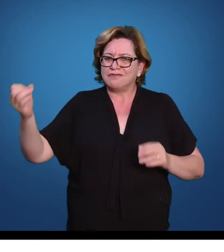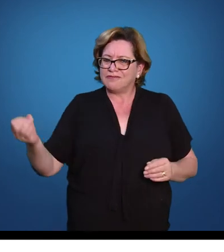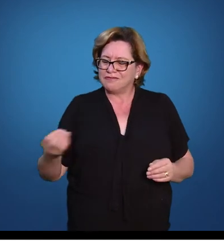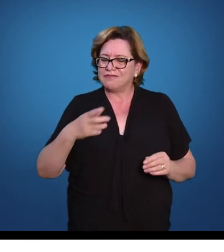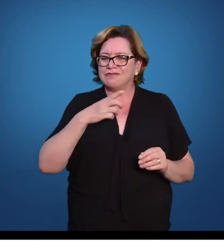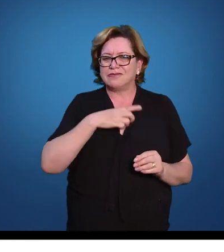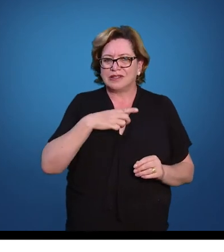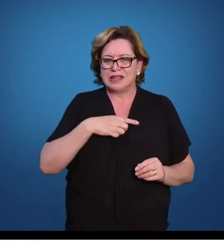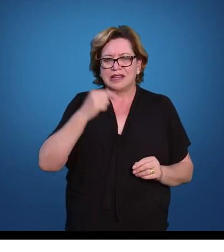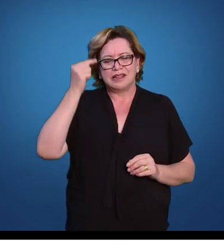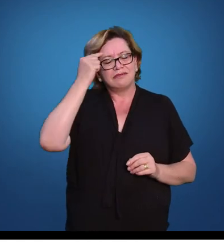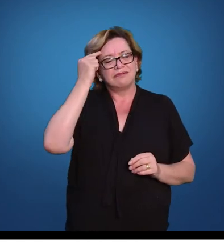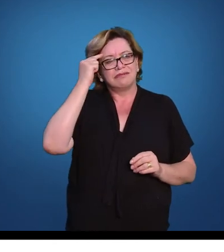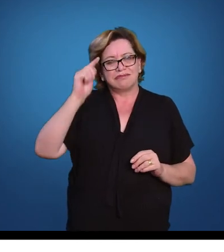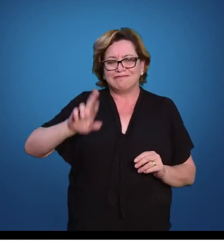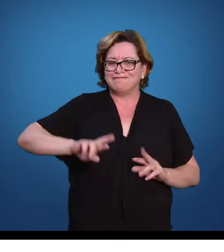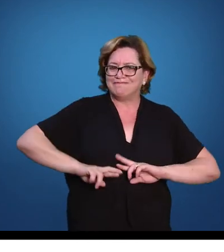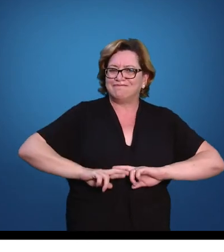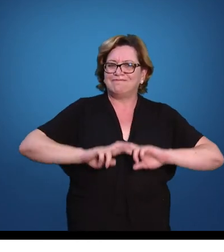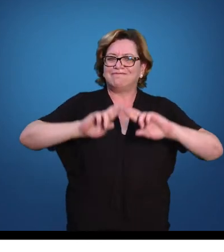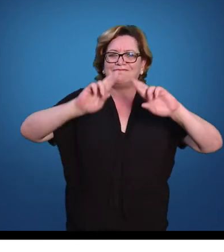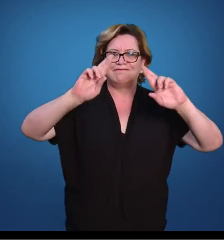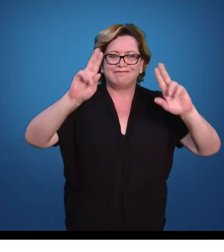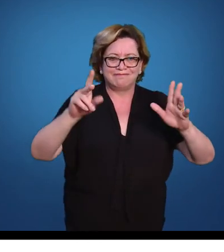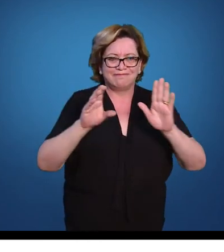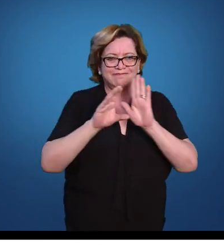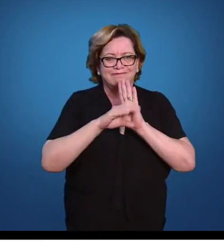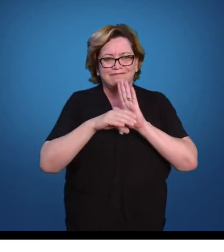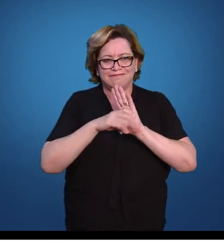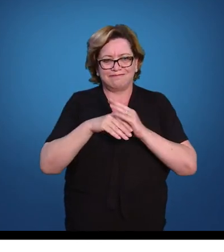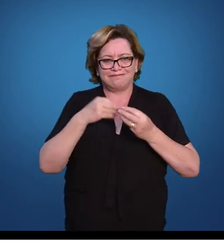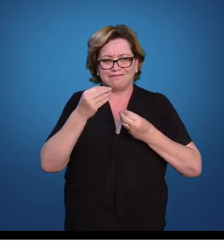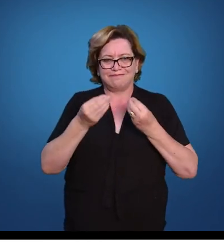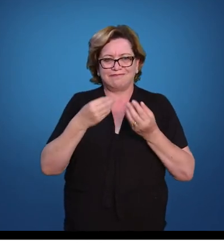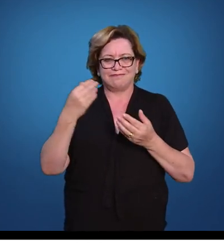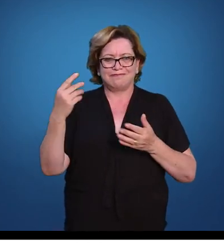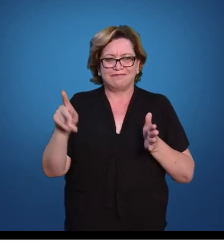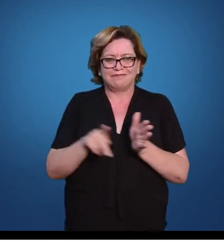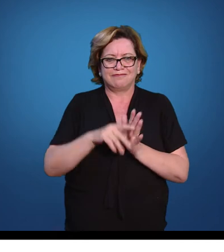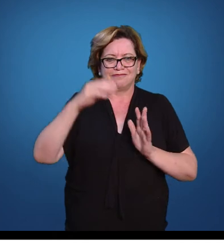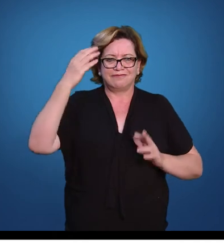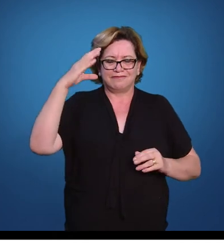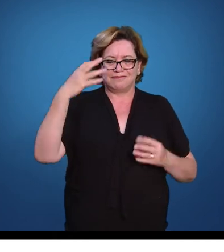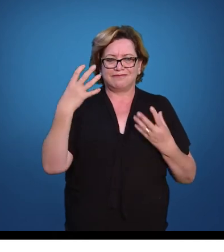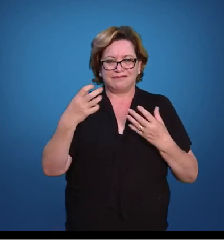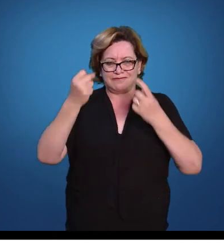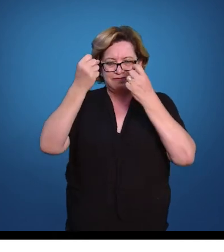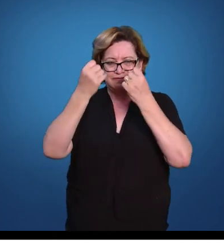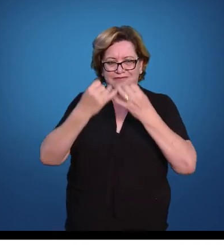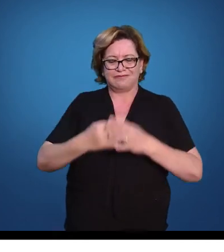assim, pensados de outra forma quando dessa ciência que eu quero tratar com vocês.